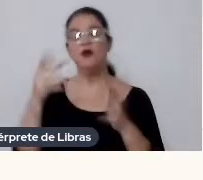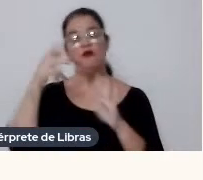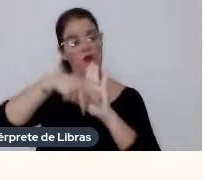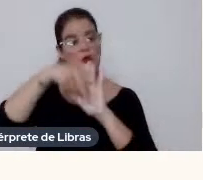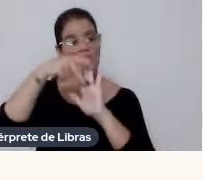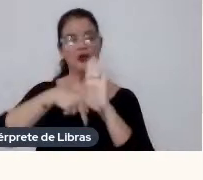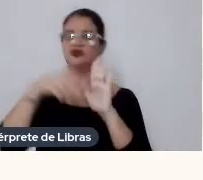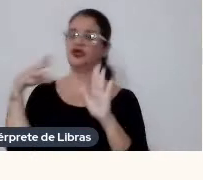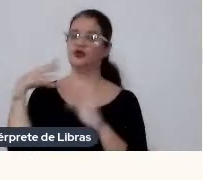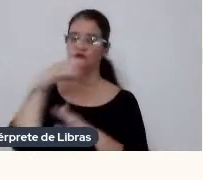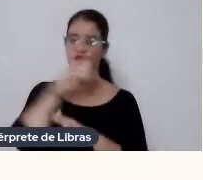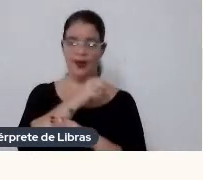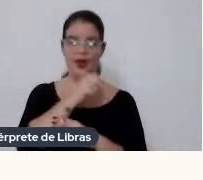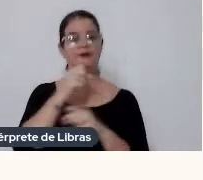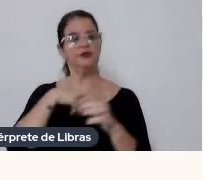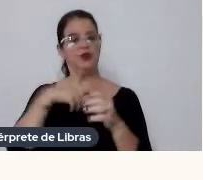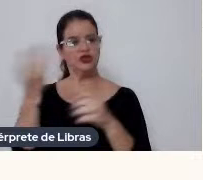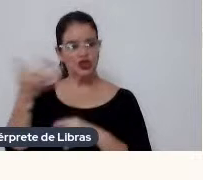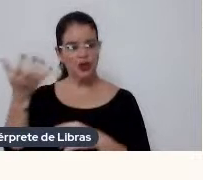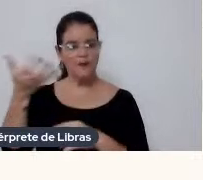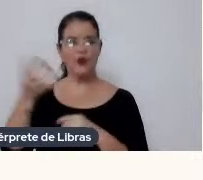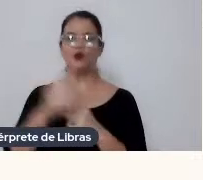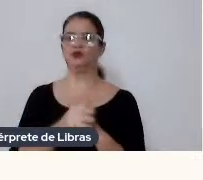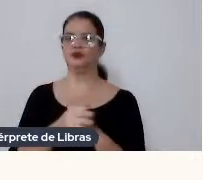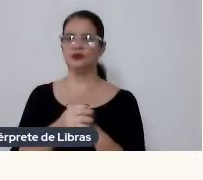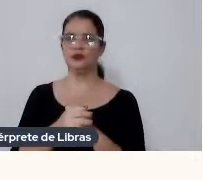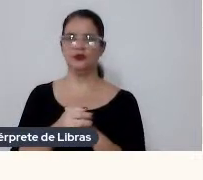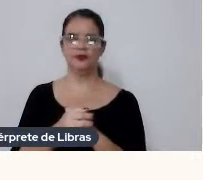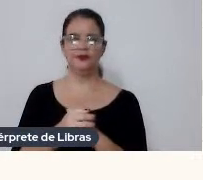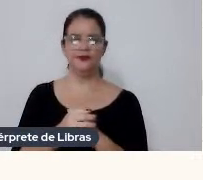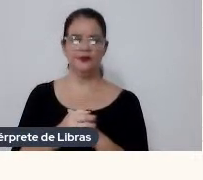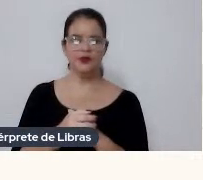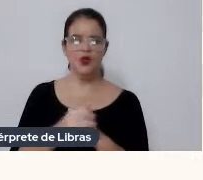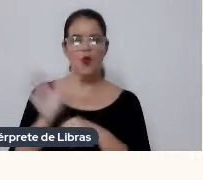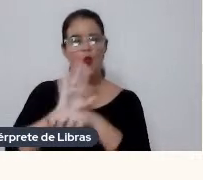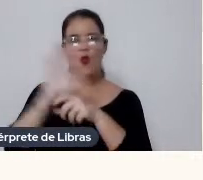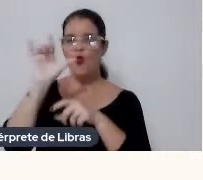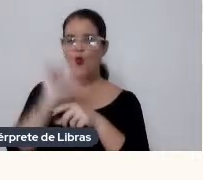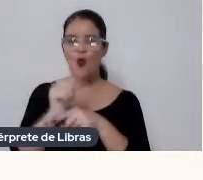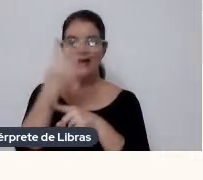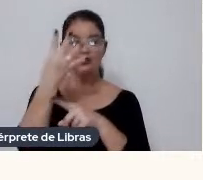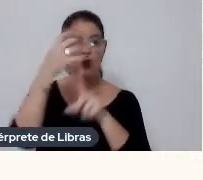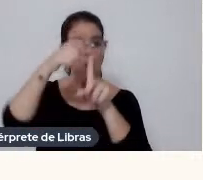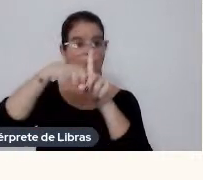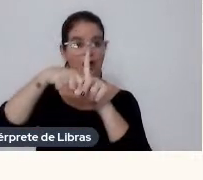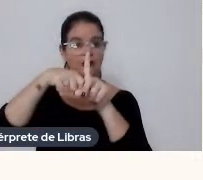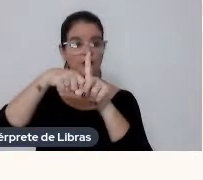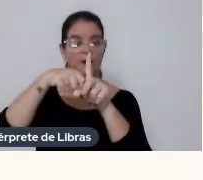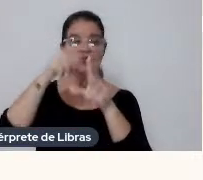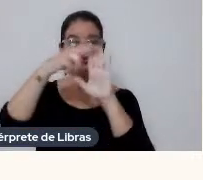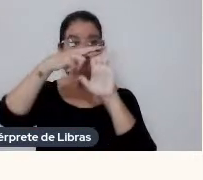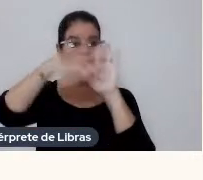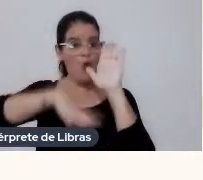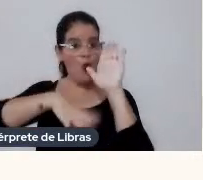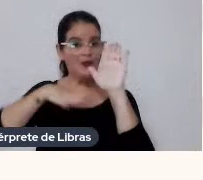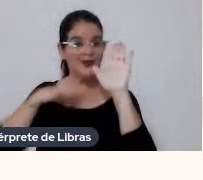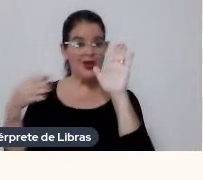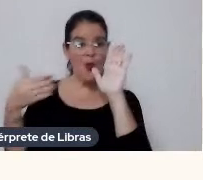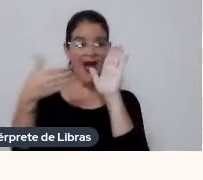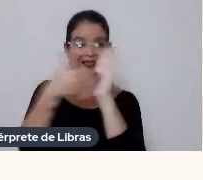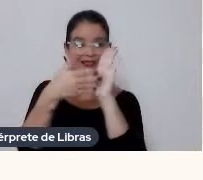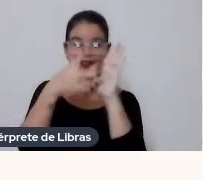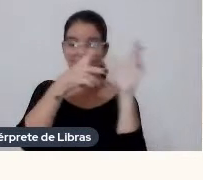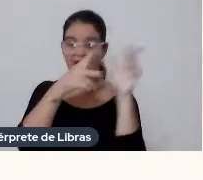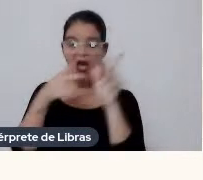super rápido, assim, a gente produziu, é, o curta inteiro em quatro meses, do roteiro até a edição final